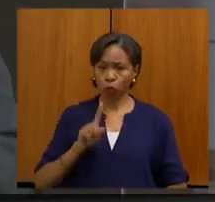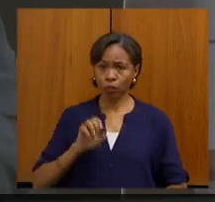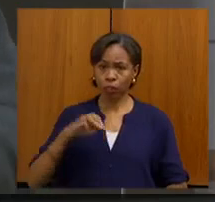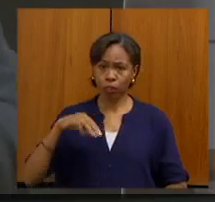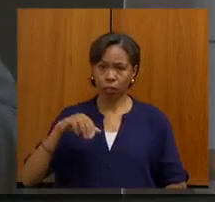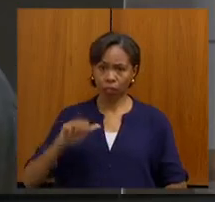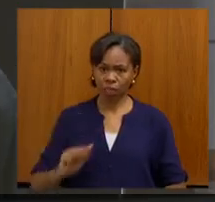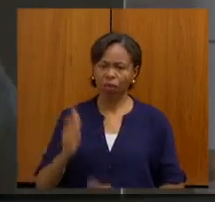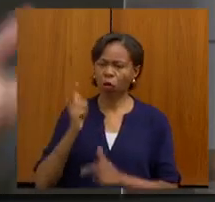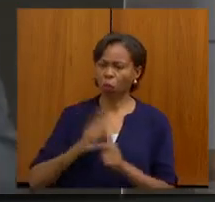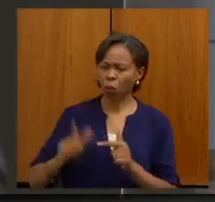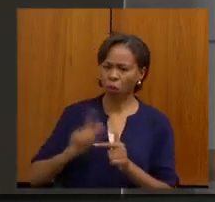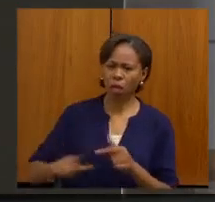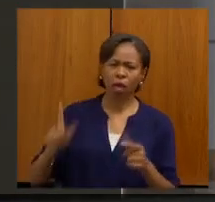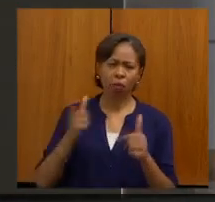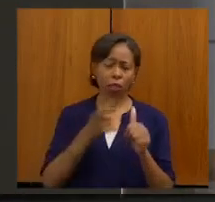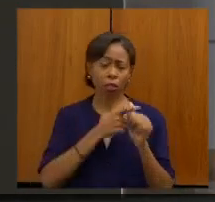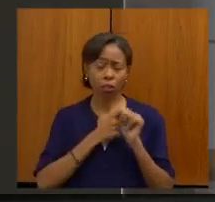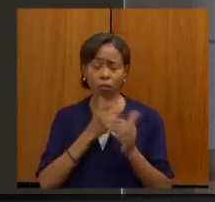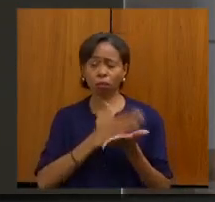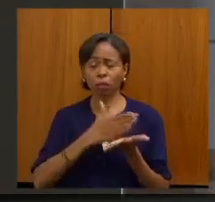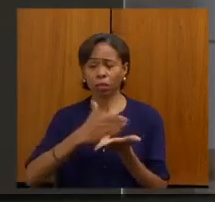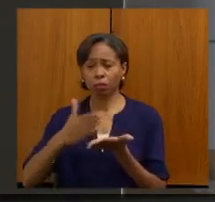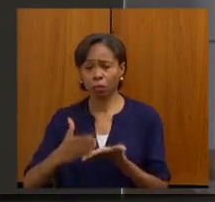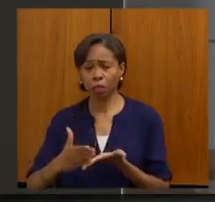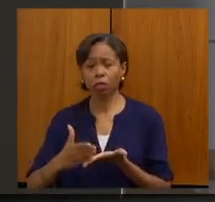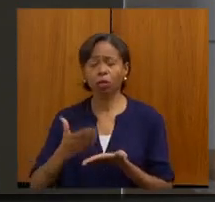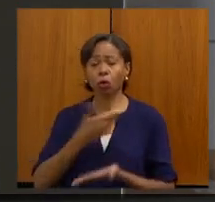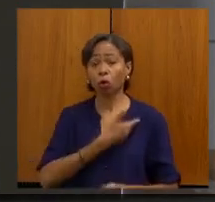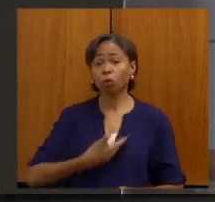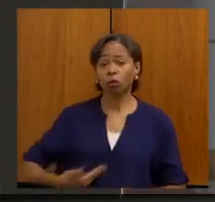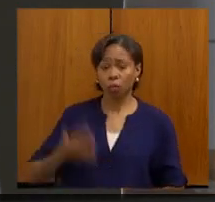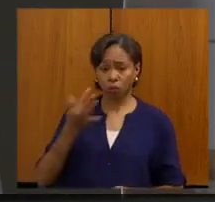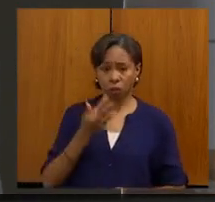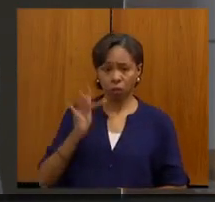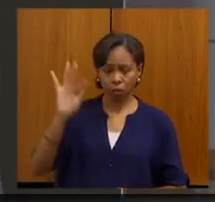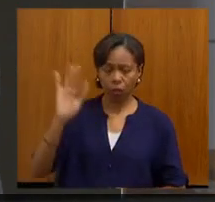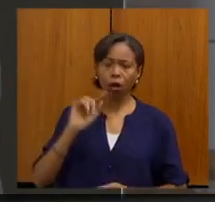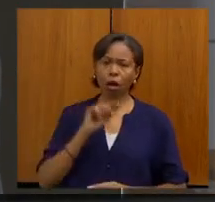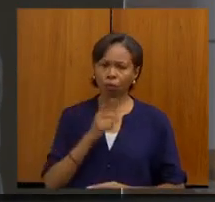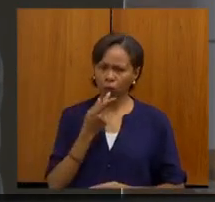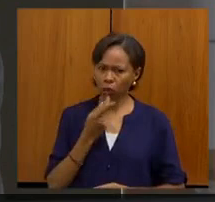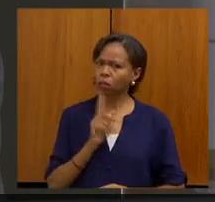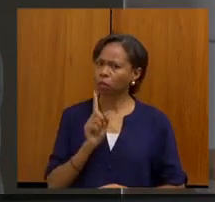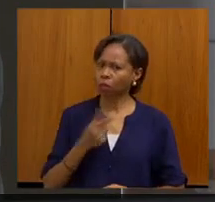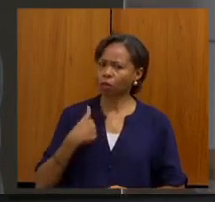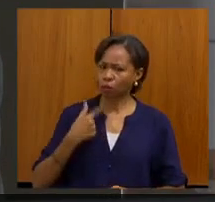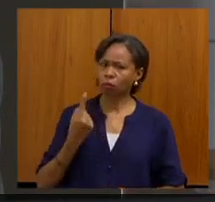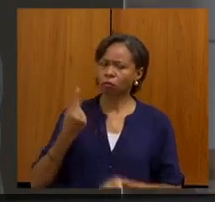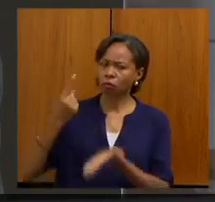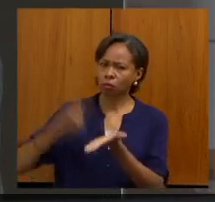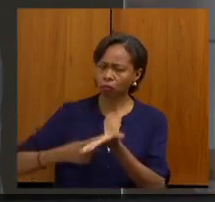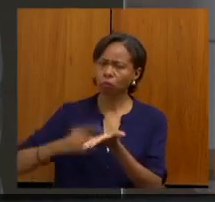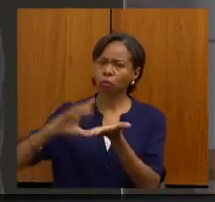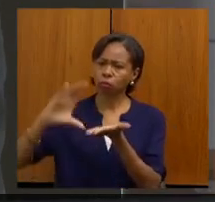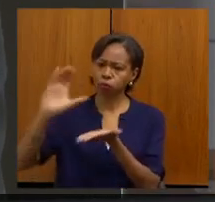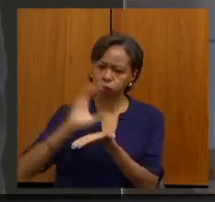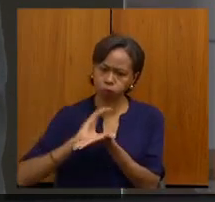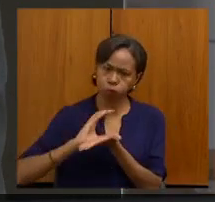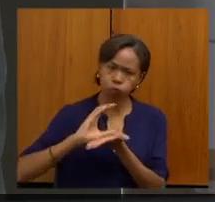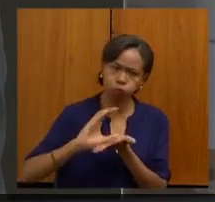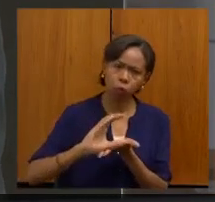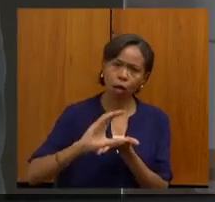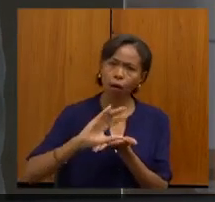dívidas, parcelamento, governo federal, e ele pôde, ele falou, não, vou cumprir do repasse integral dia a dia, vou